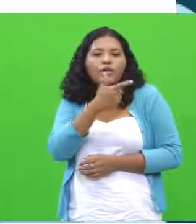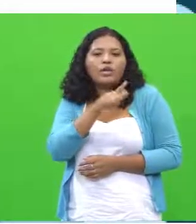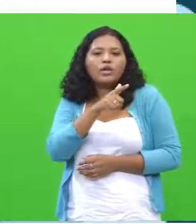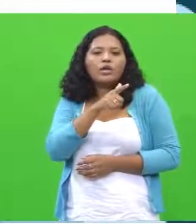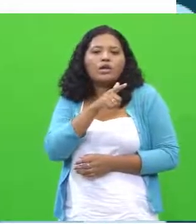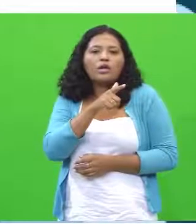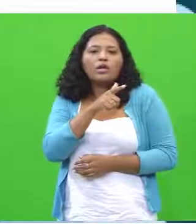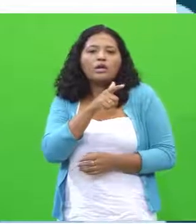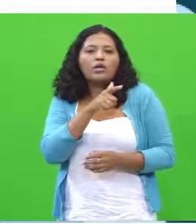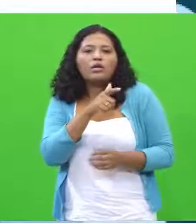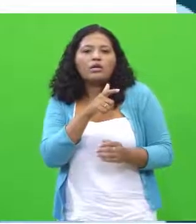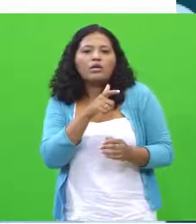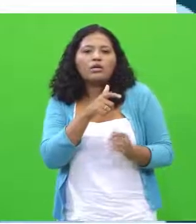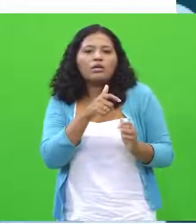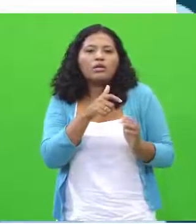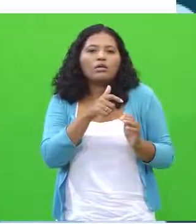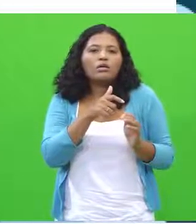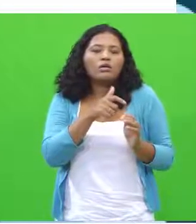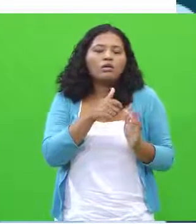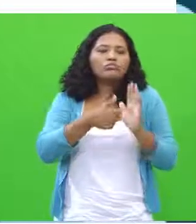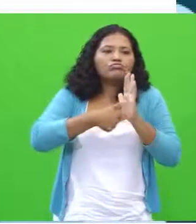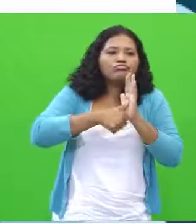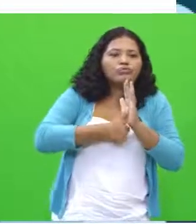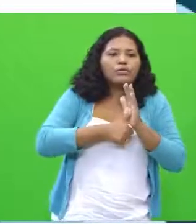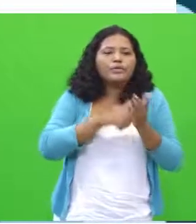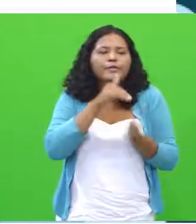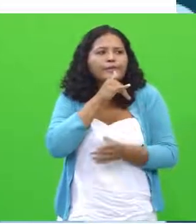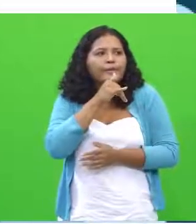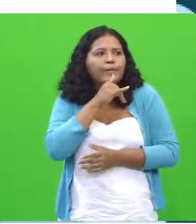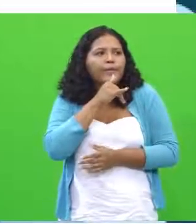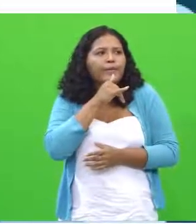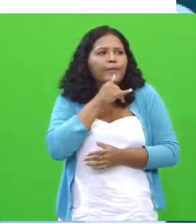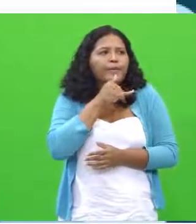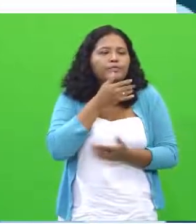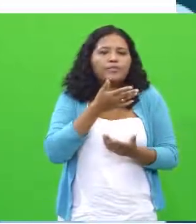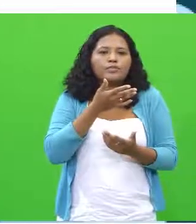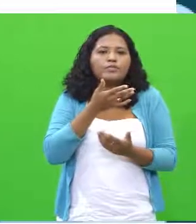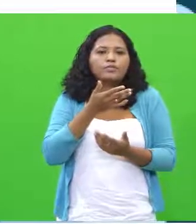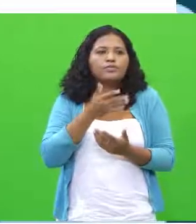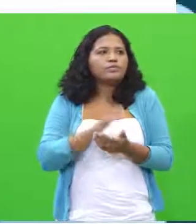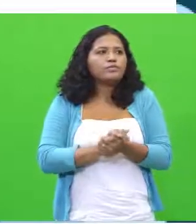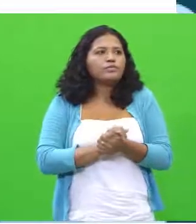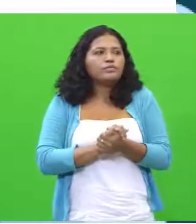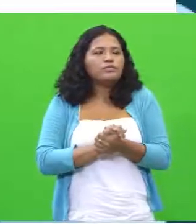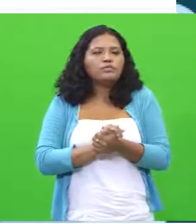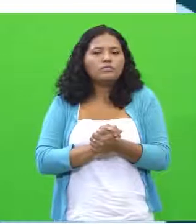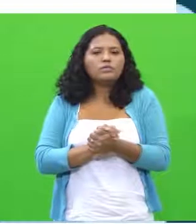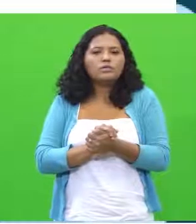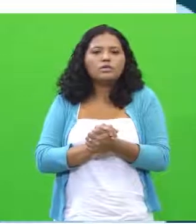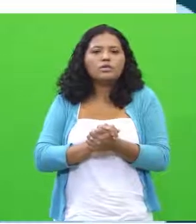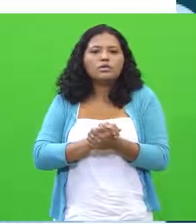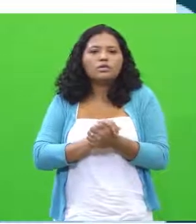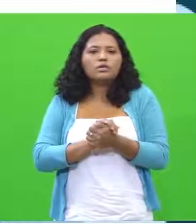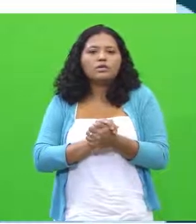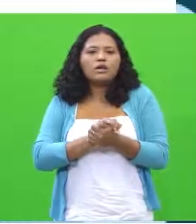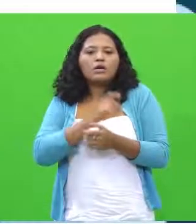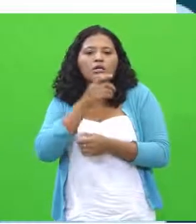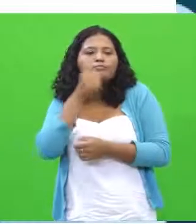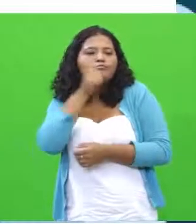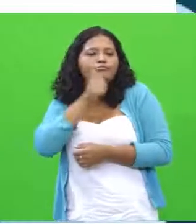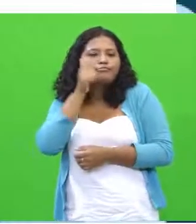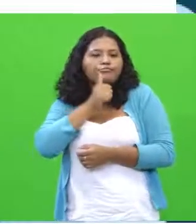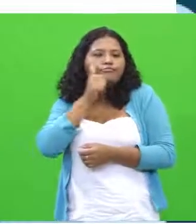identidade ou um número de telefone no passado. Acredita Alessandro Barbosa Lima, CEL de eLife,